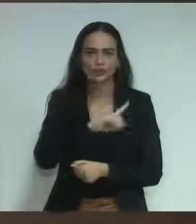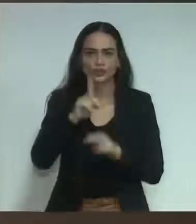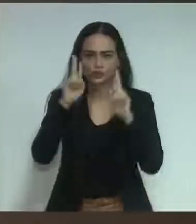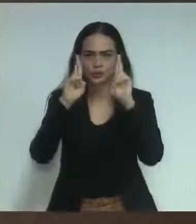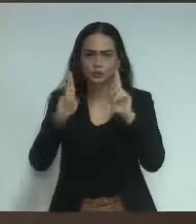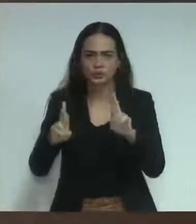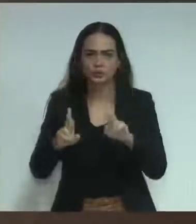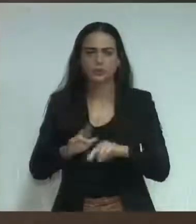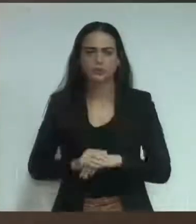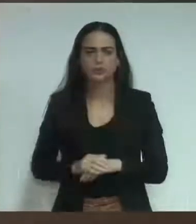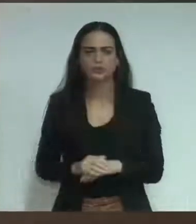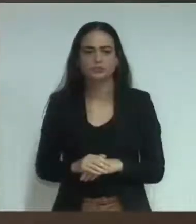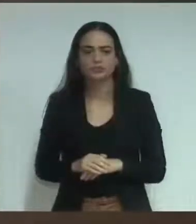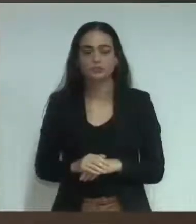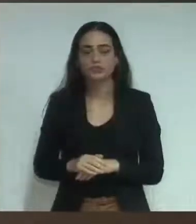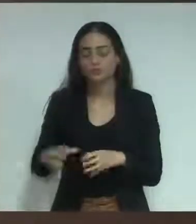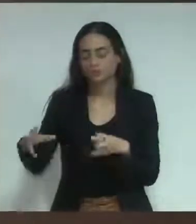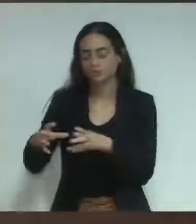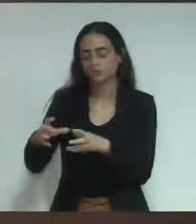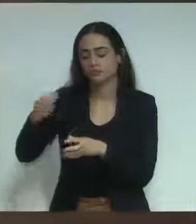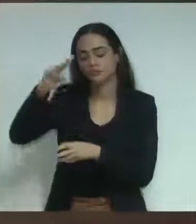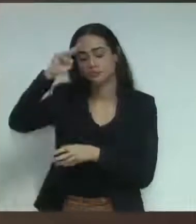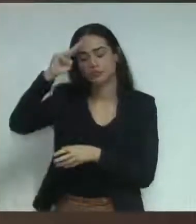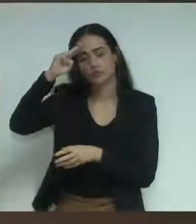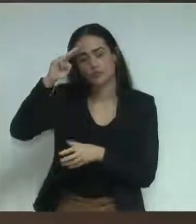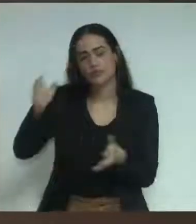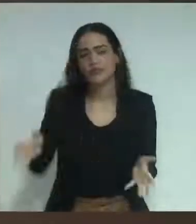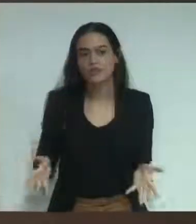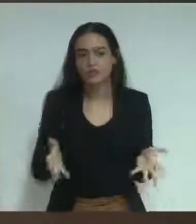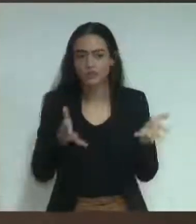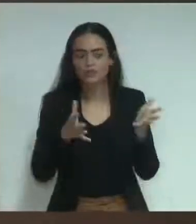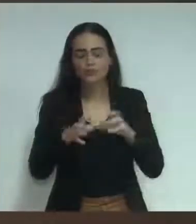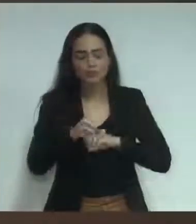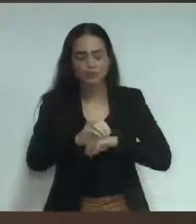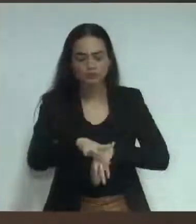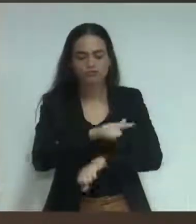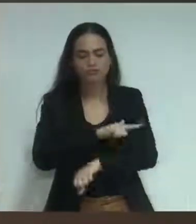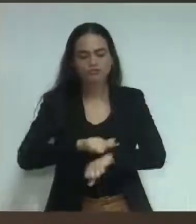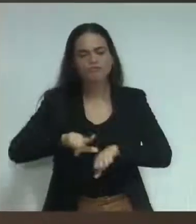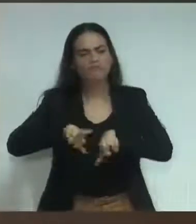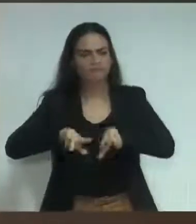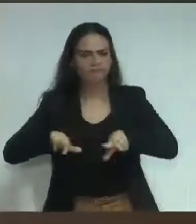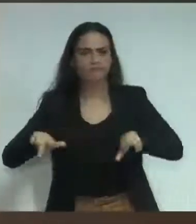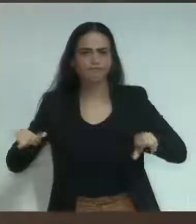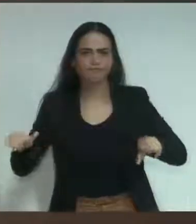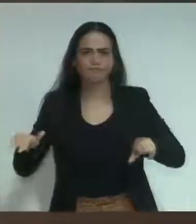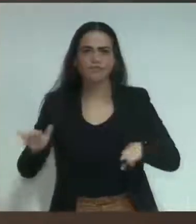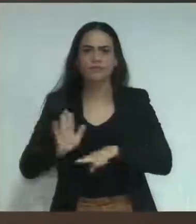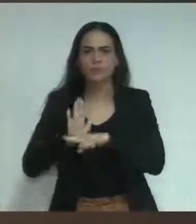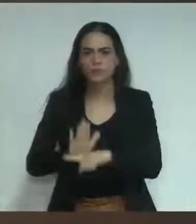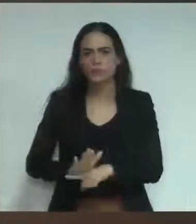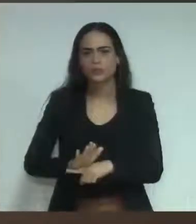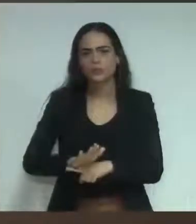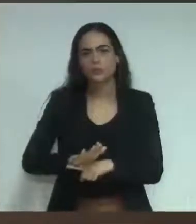acaba também contribuindo no processo educacional como um todo das nossas crianças e jovens.